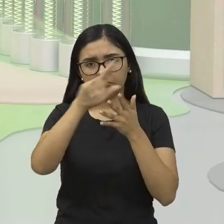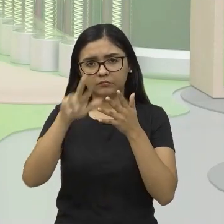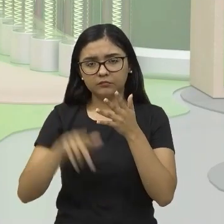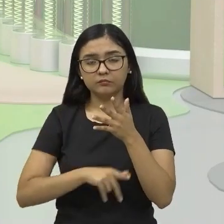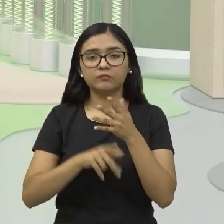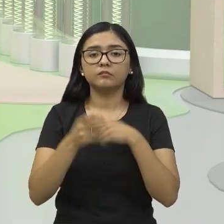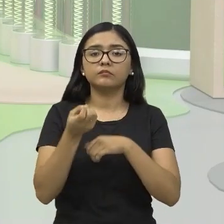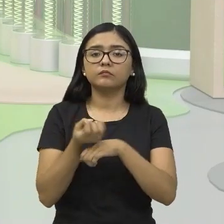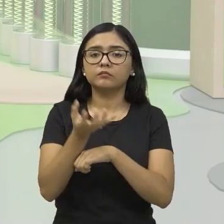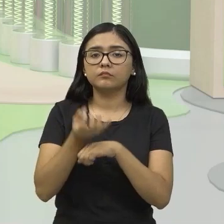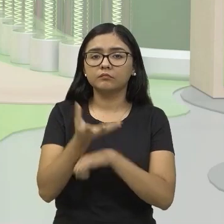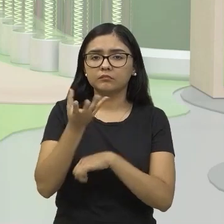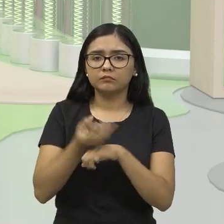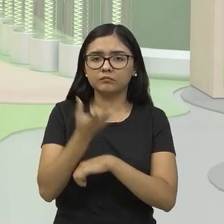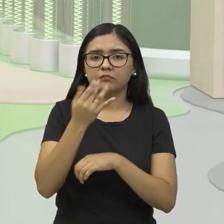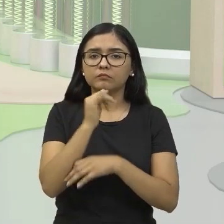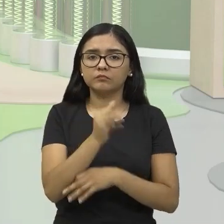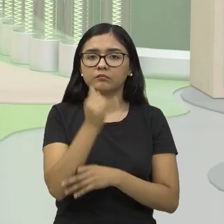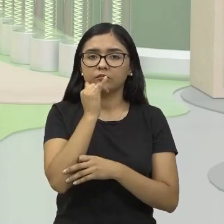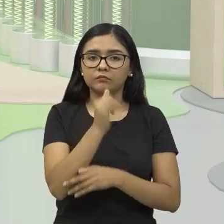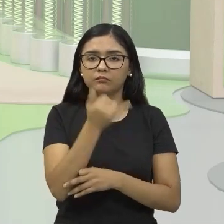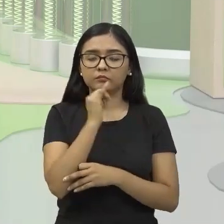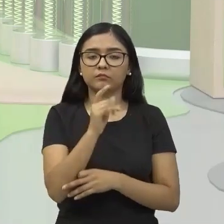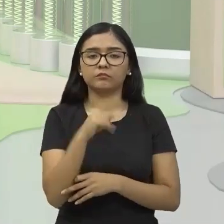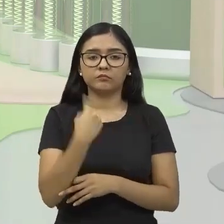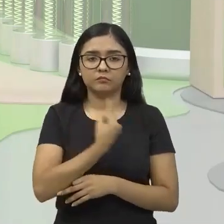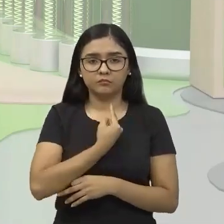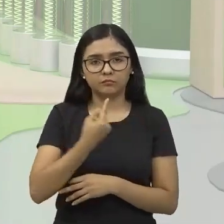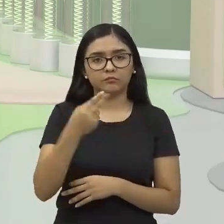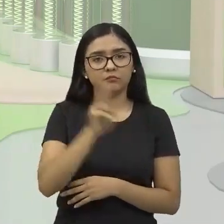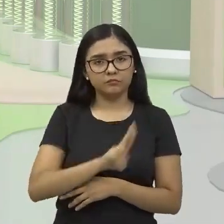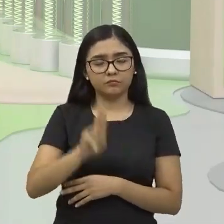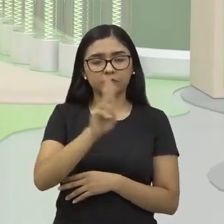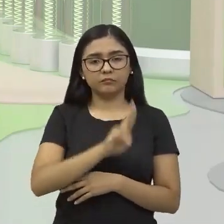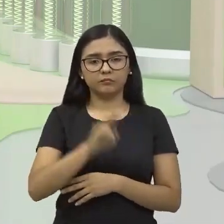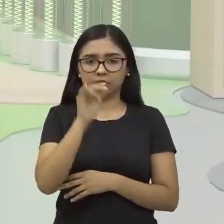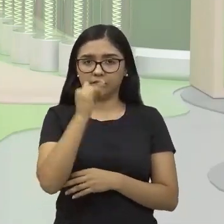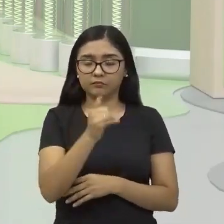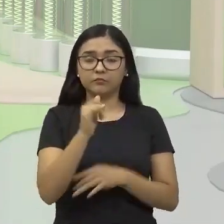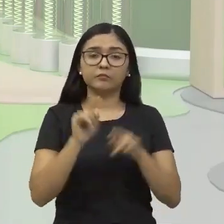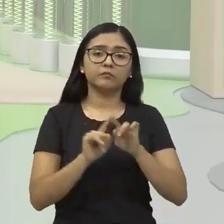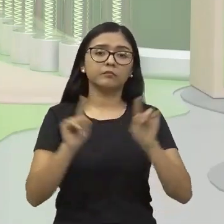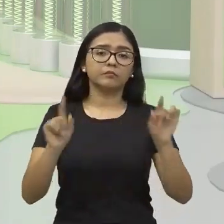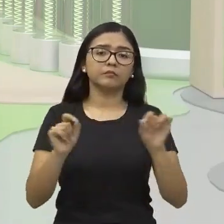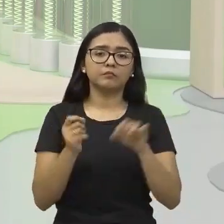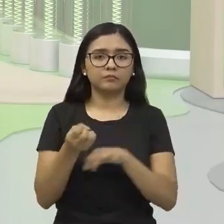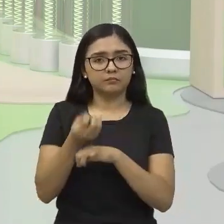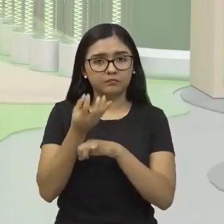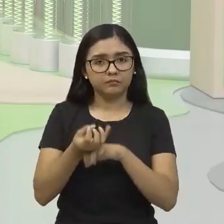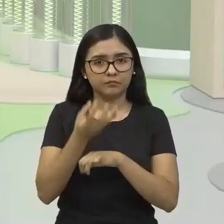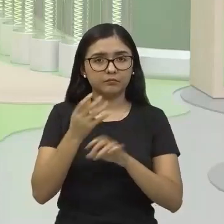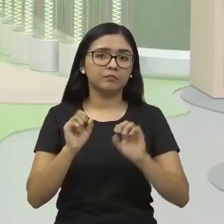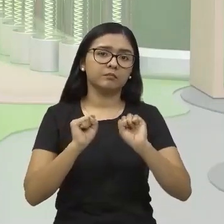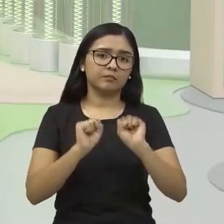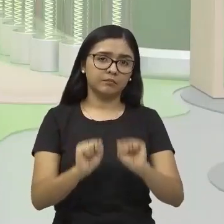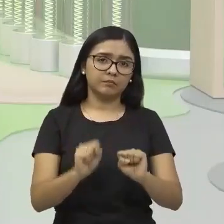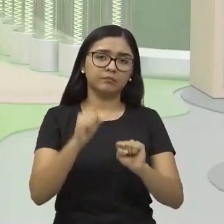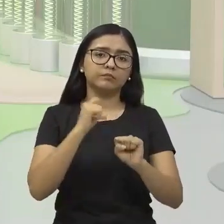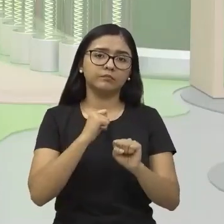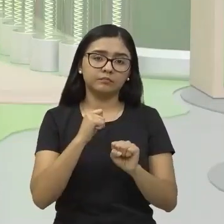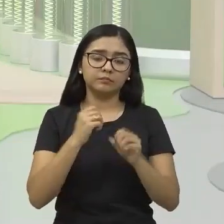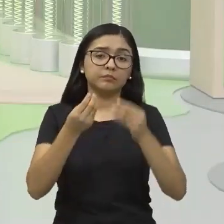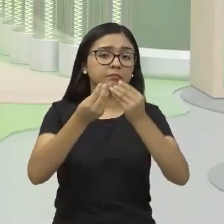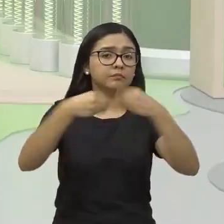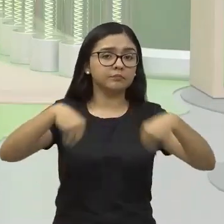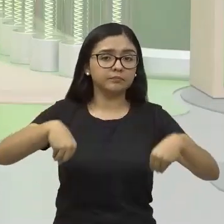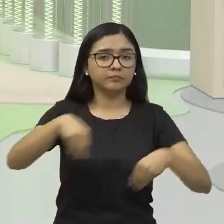gerar energia para o nosso consumo. Mas a forma de gerar energia, ela pode vir a causar impactos no